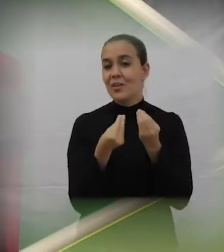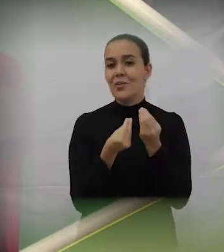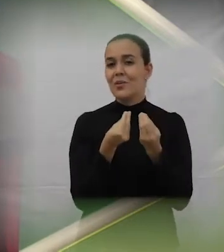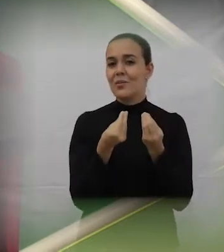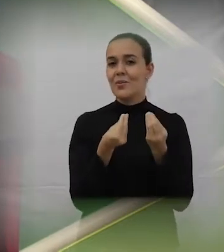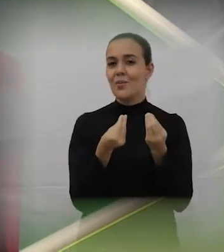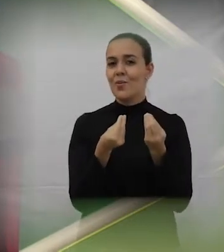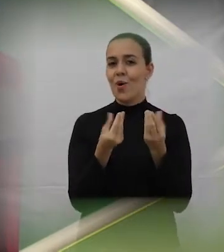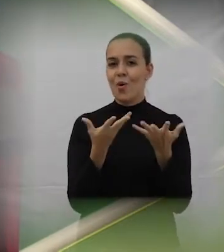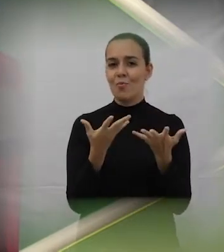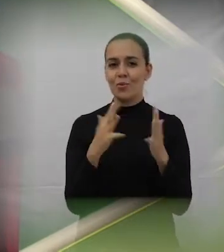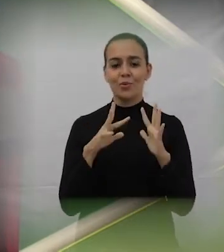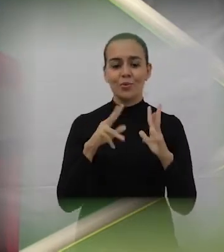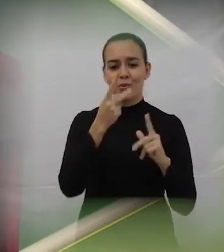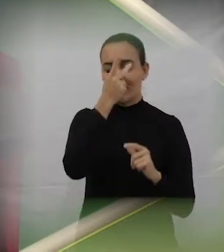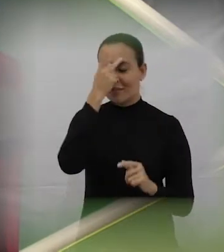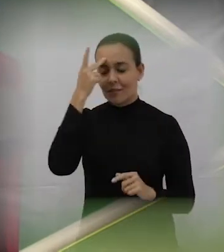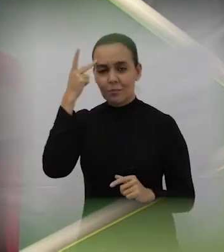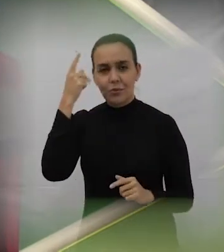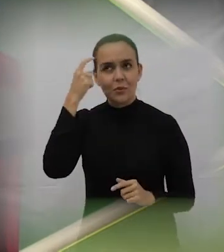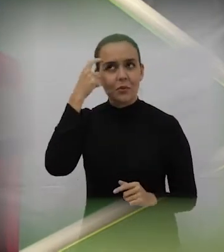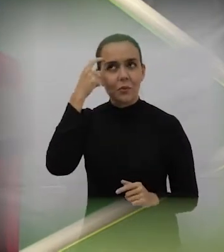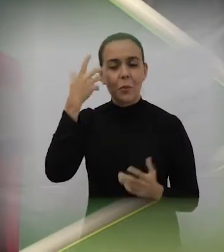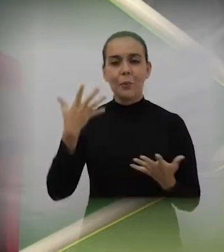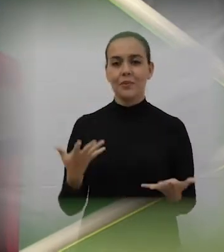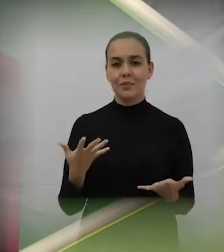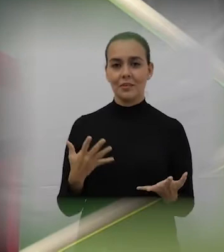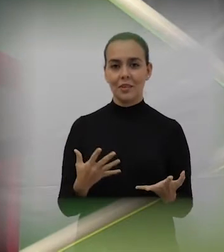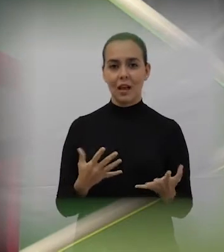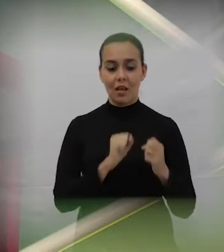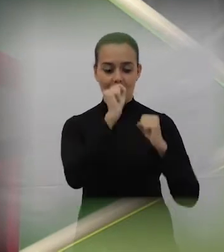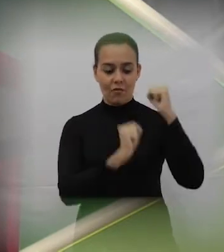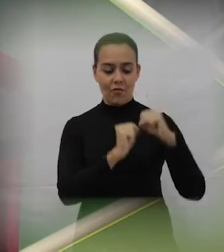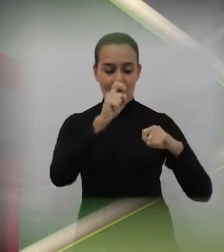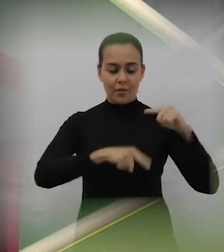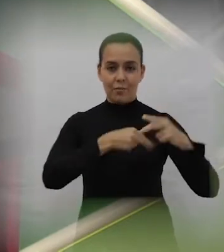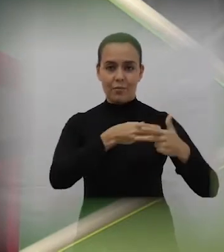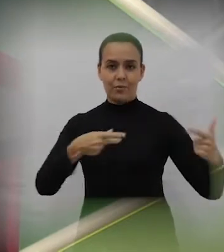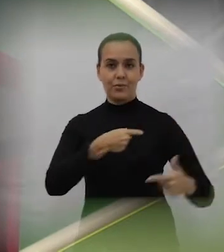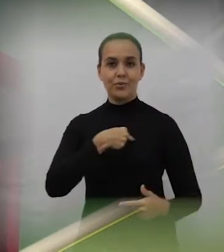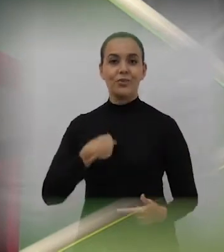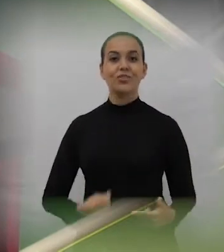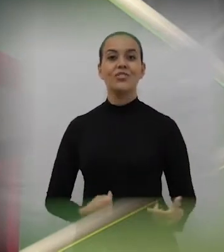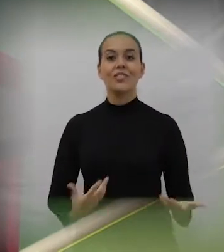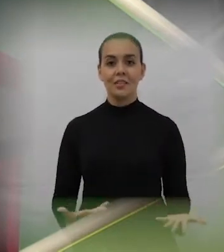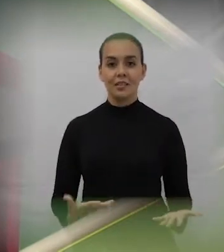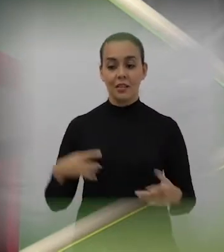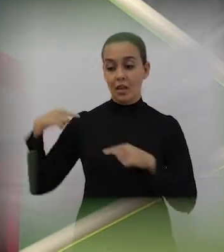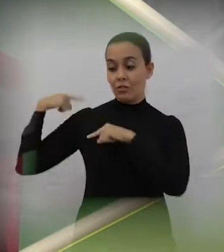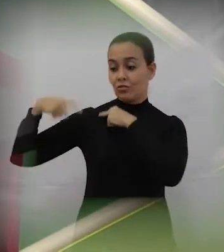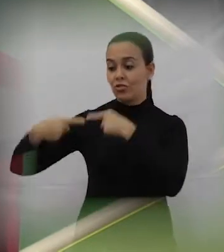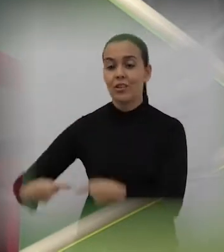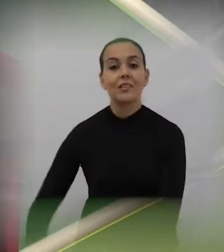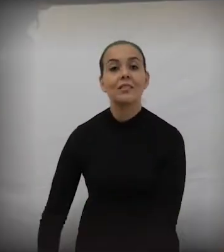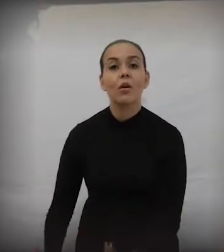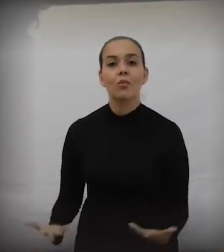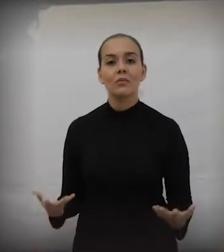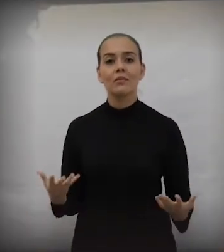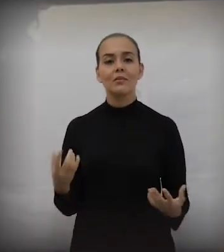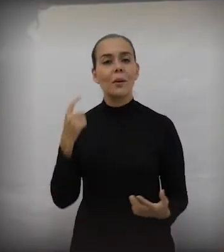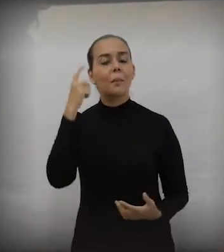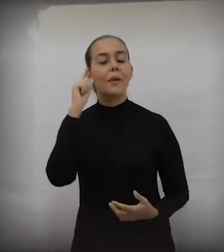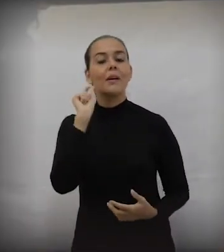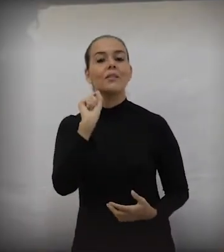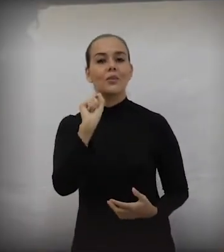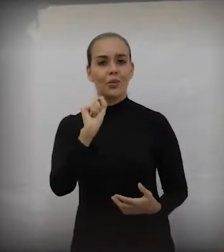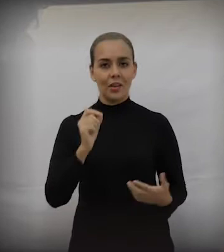e essa geração que surge, já era, já passou do Made in China,